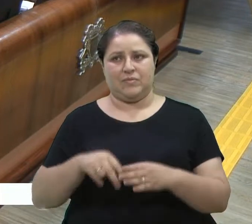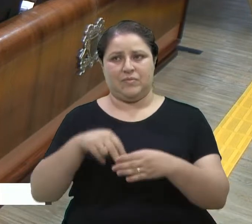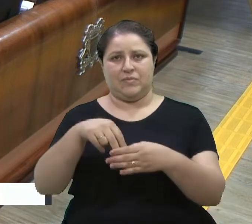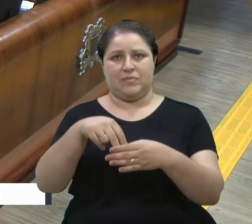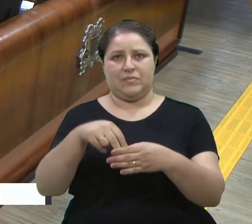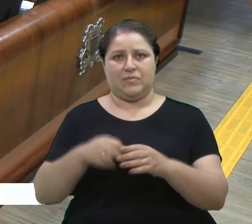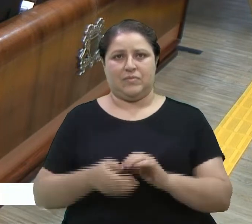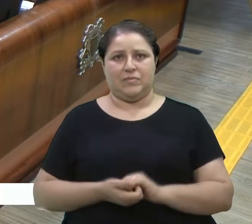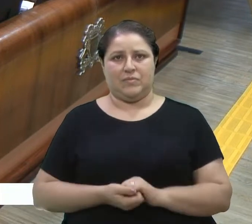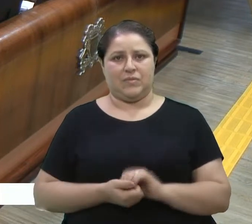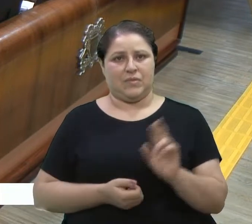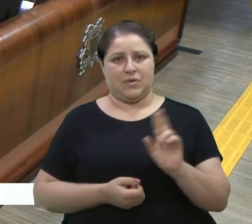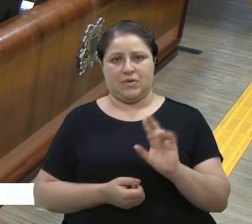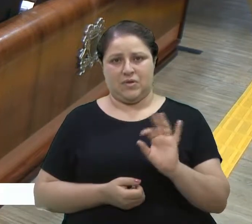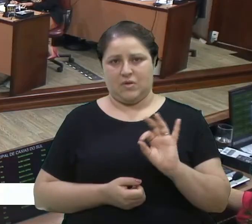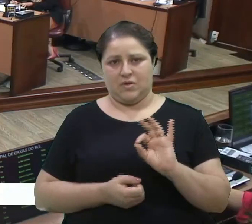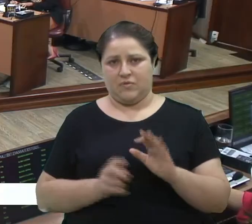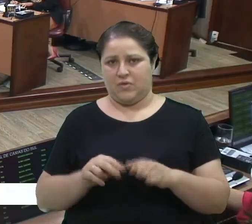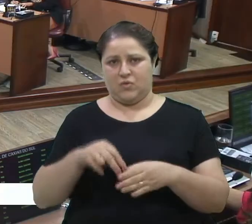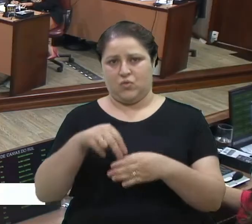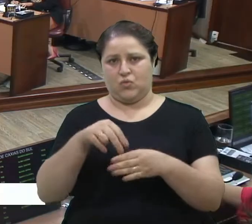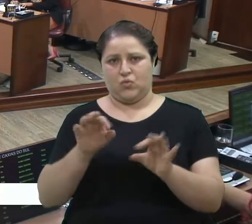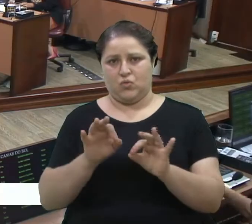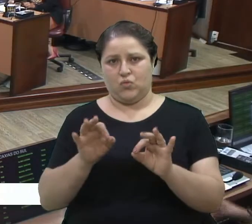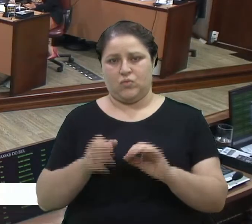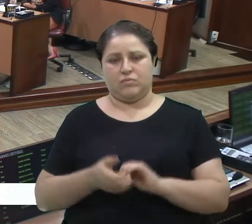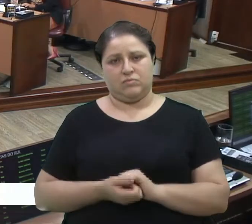Não, não vai usar a tribuna? Não? Tá.